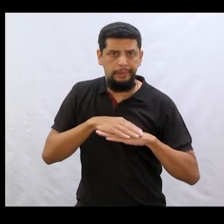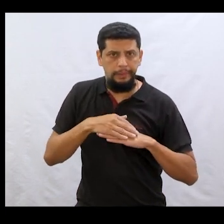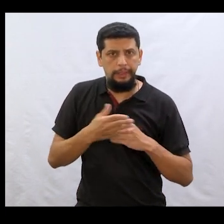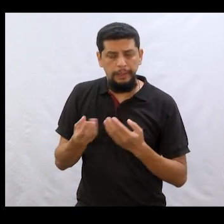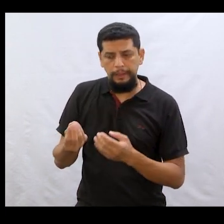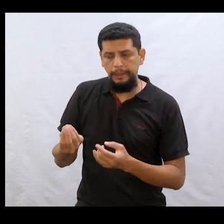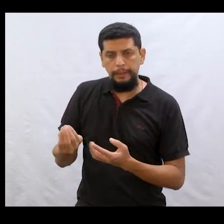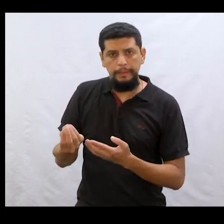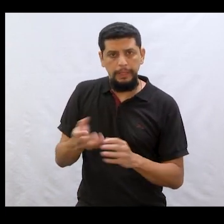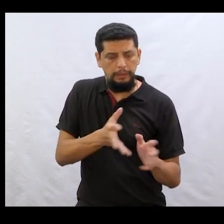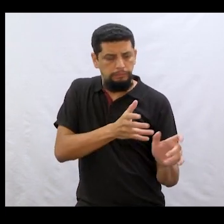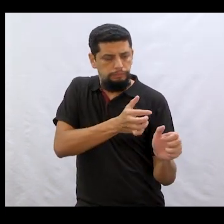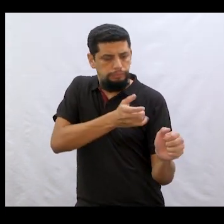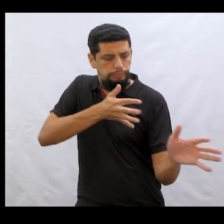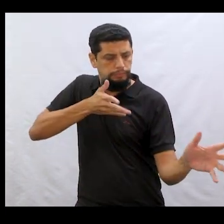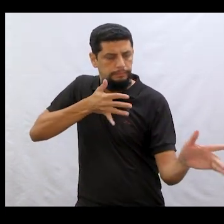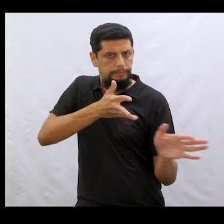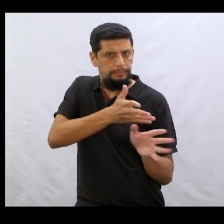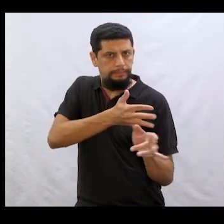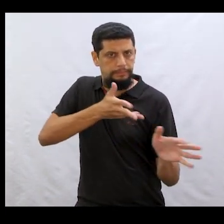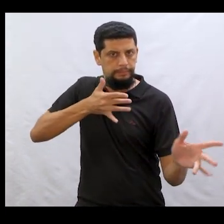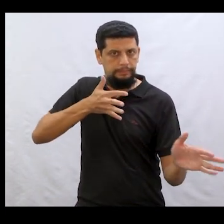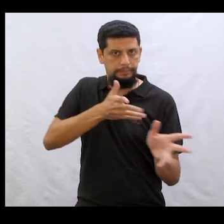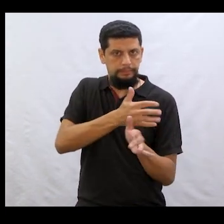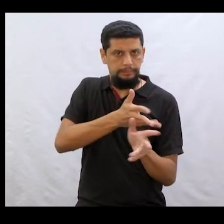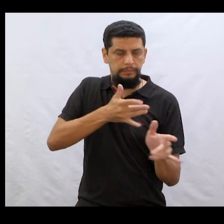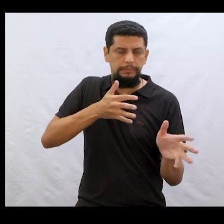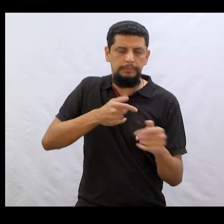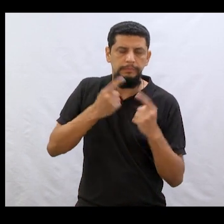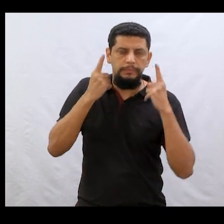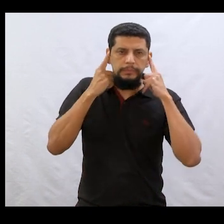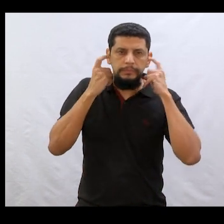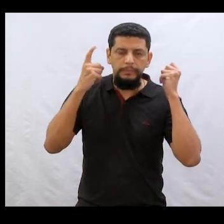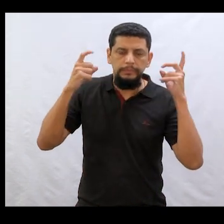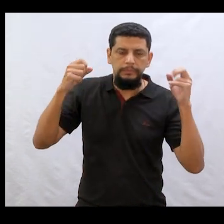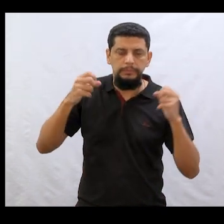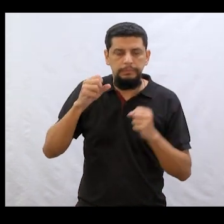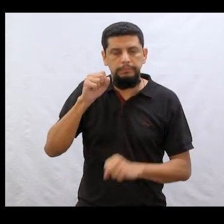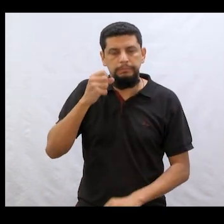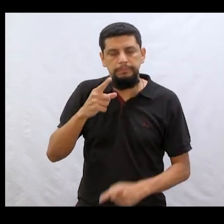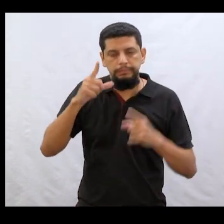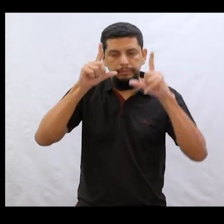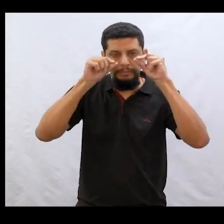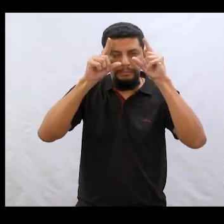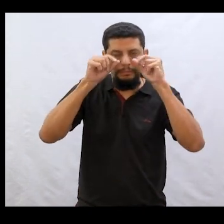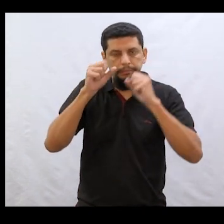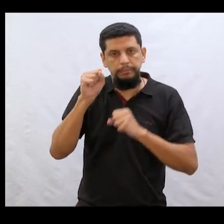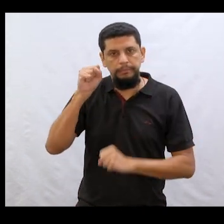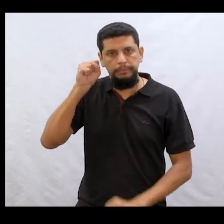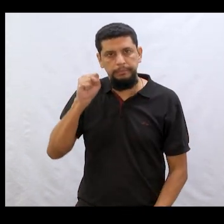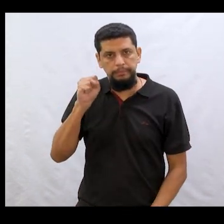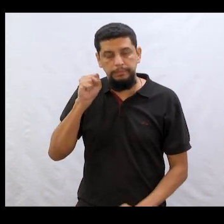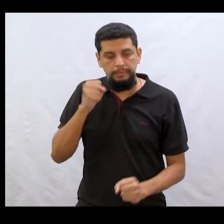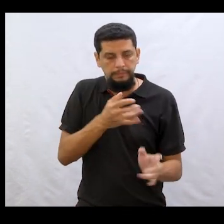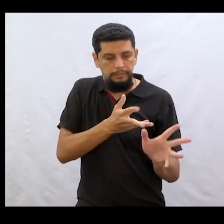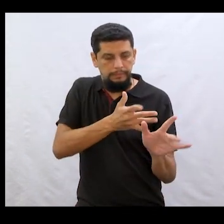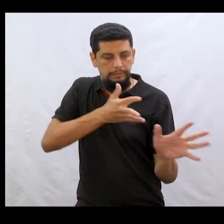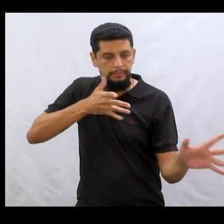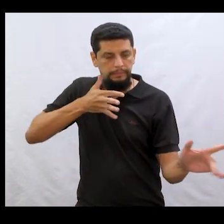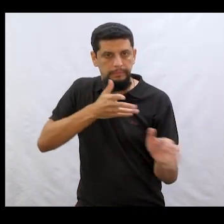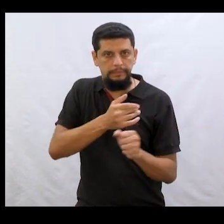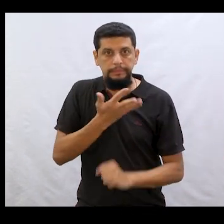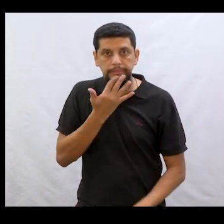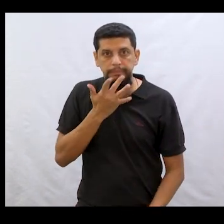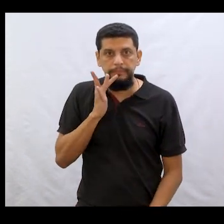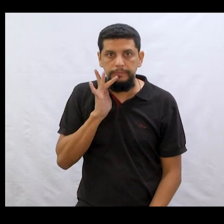traga a minha harpa mágica. E a harpa tocou no som de minar. E a harpa era dourada. E o